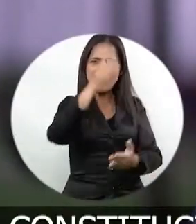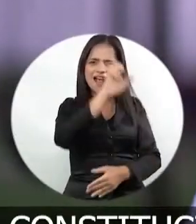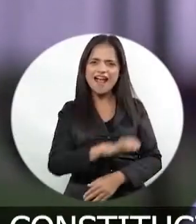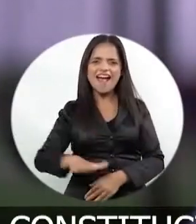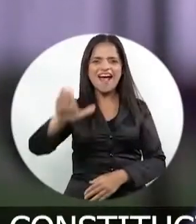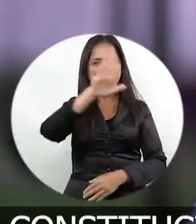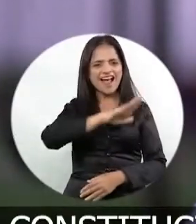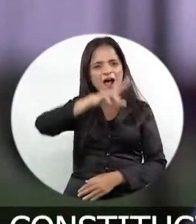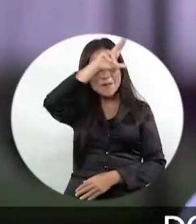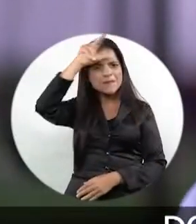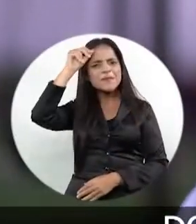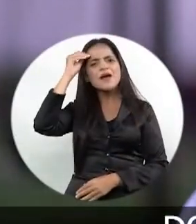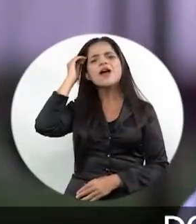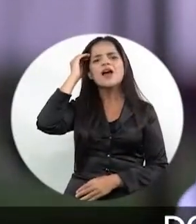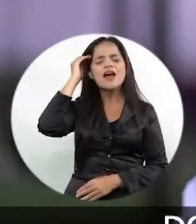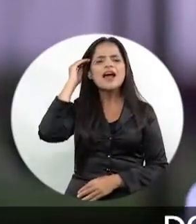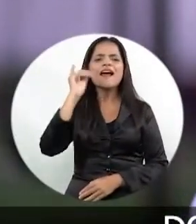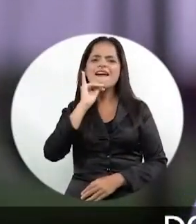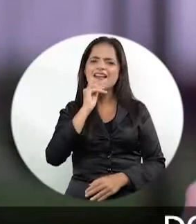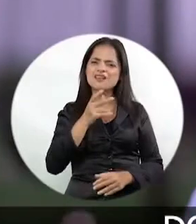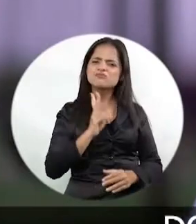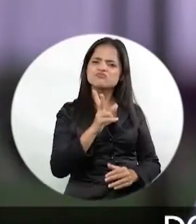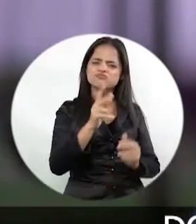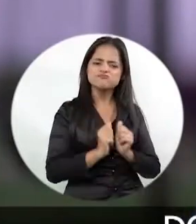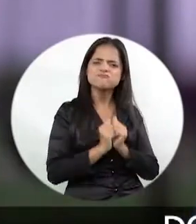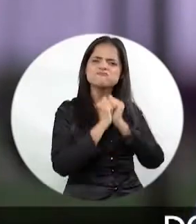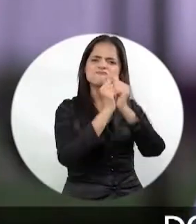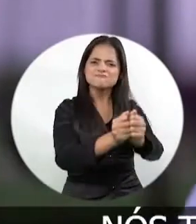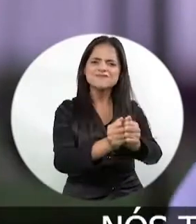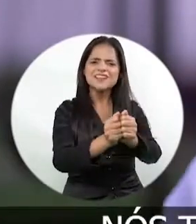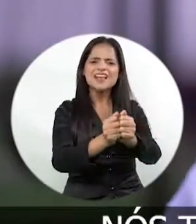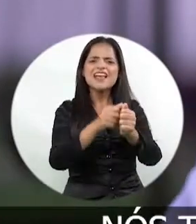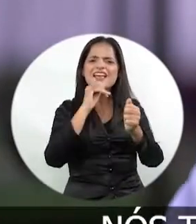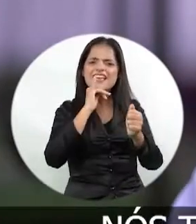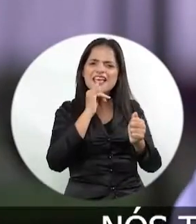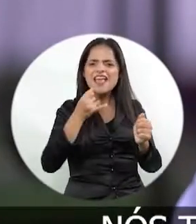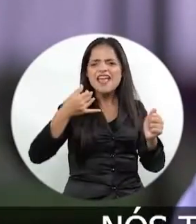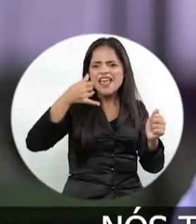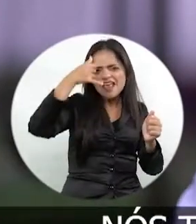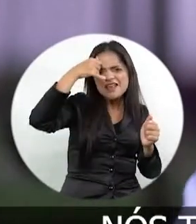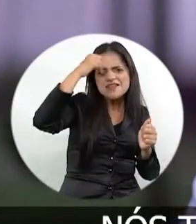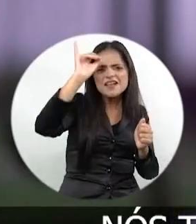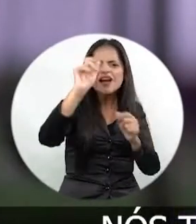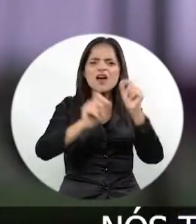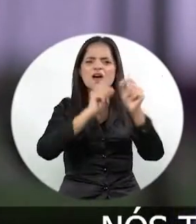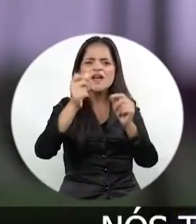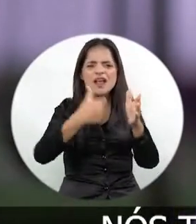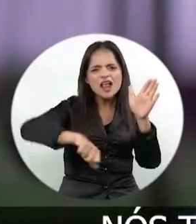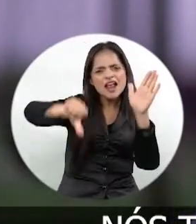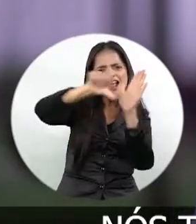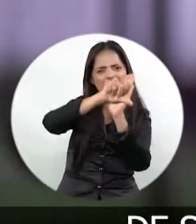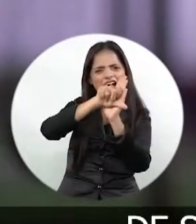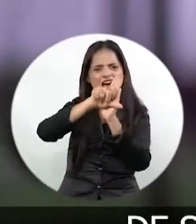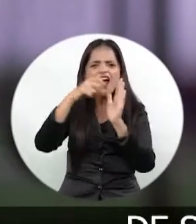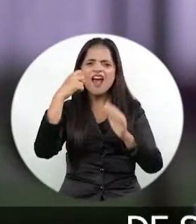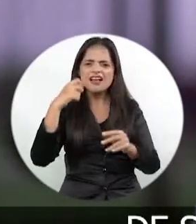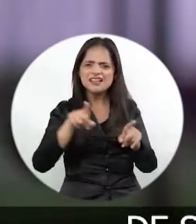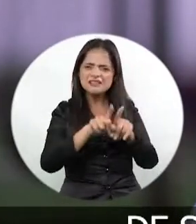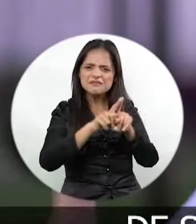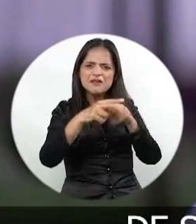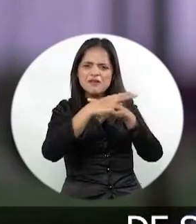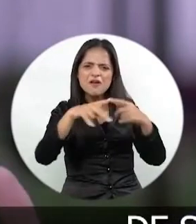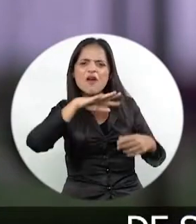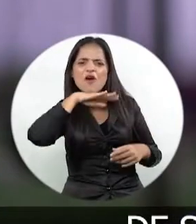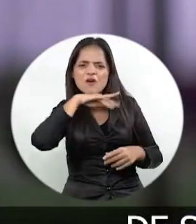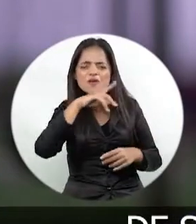prefeitura não fica de fora do combate à criminalidade e violência. Nós temos fortalecido as polícias com a sessão de servidores e